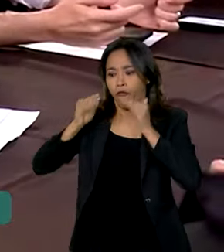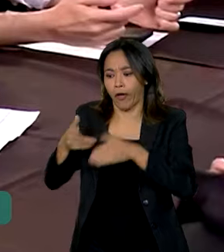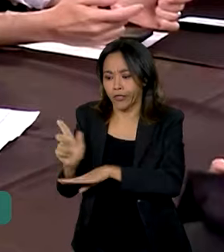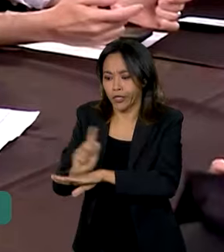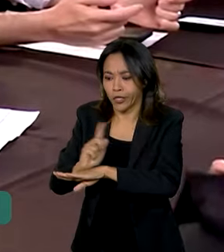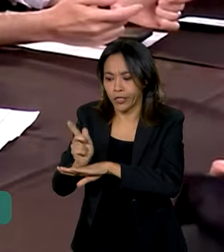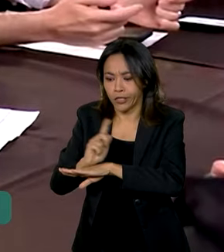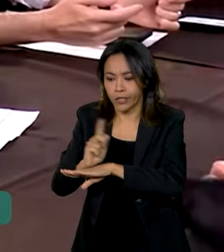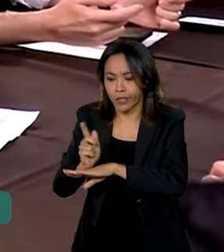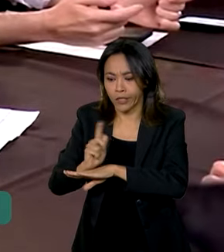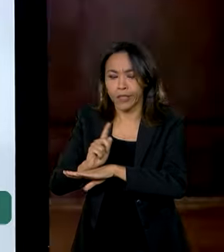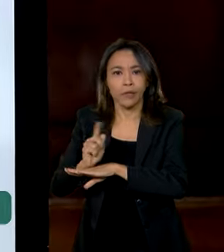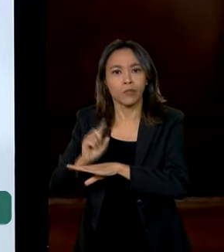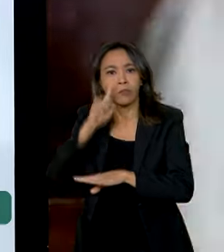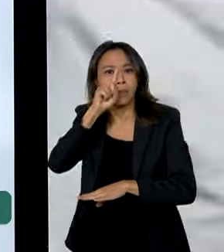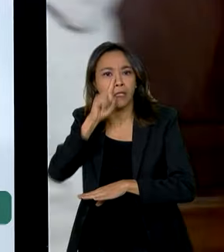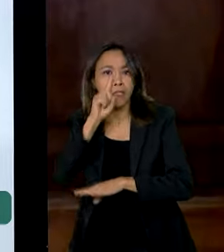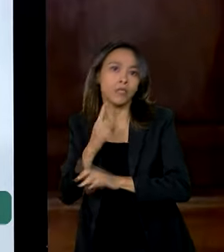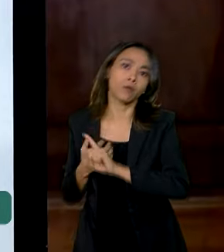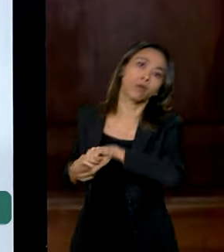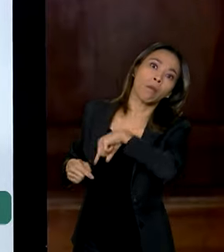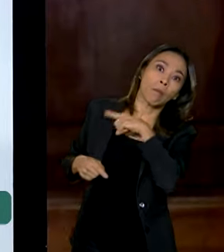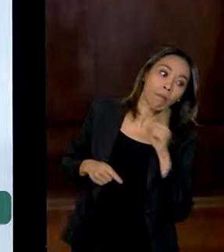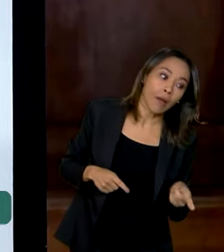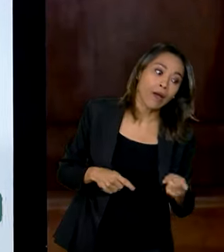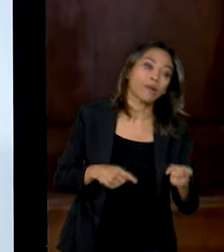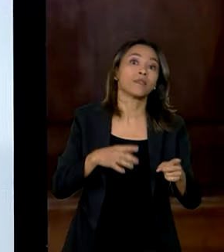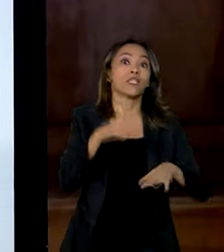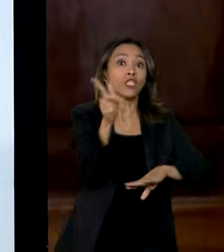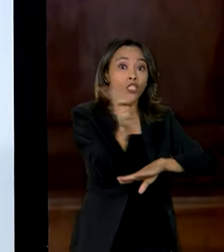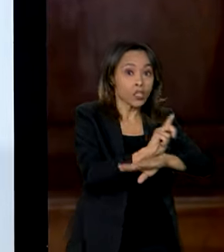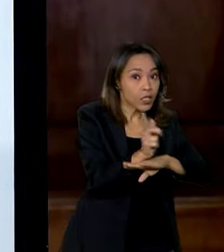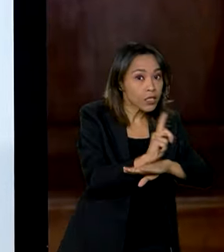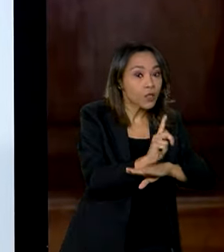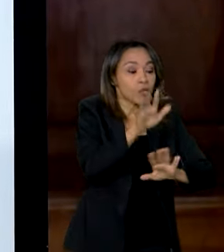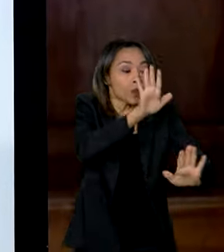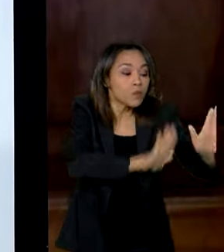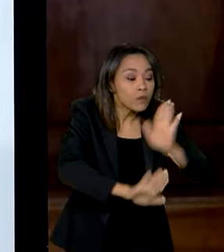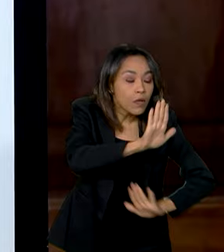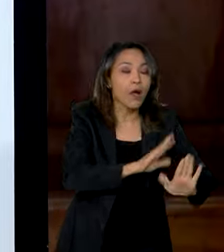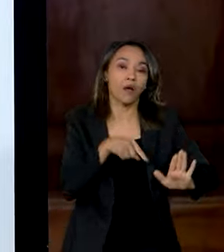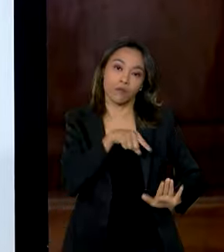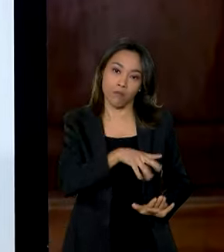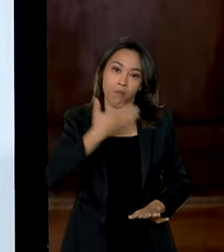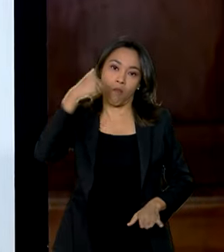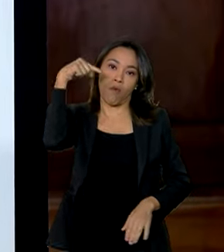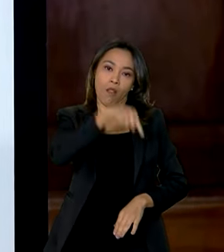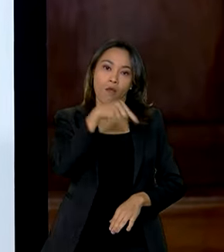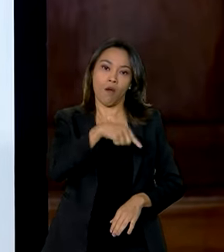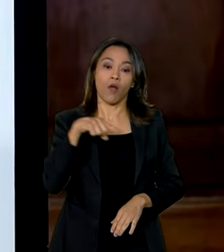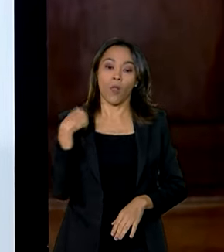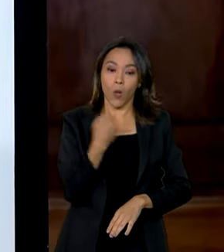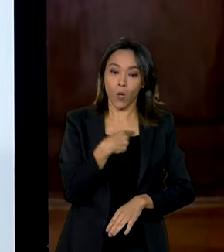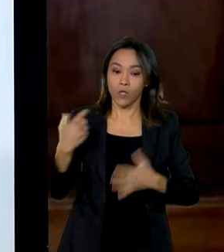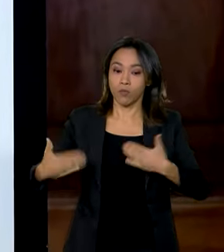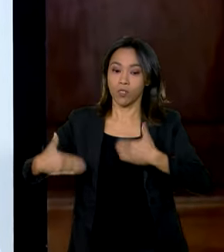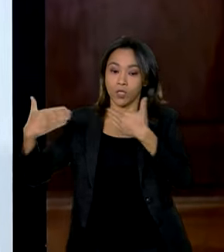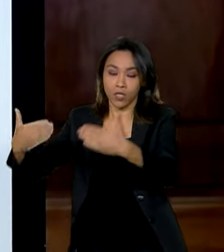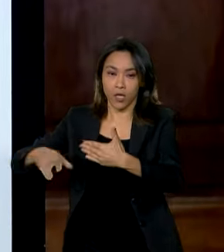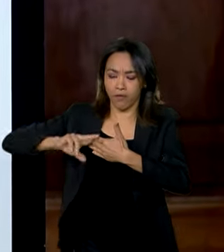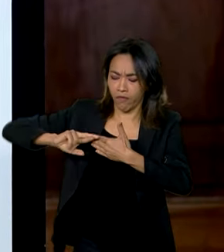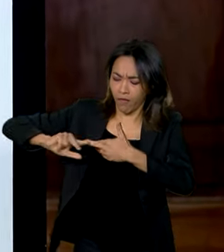lógica de gestão do risco. Nós estamos trabalhando, Ministério da Cidade, Ciência e Tecnologia, Meio